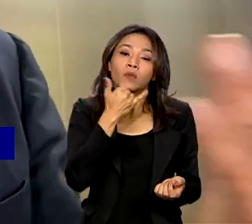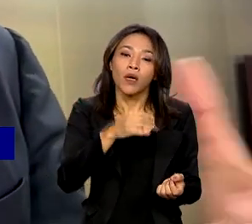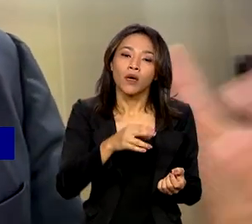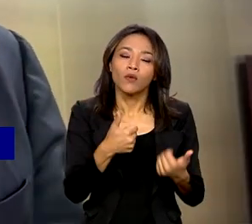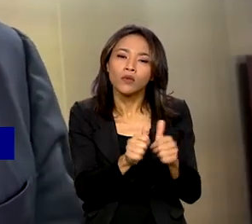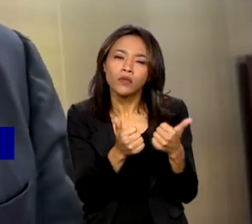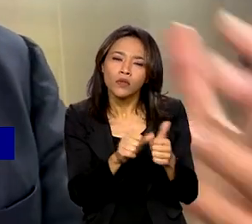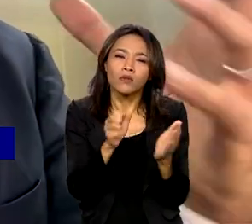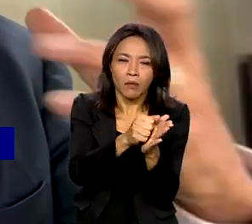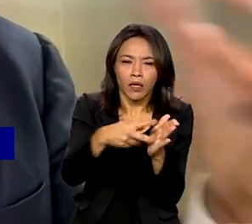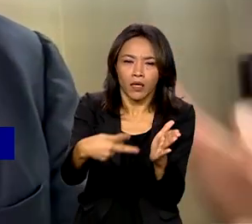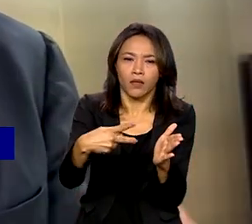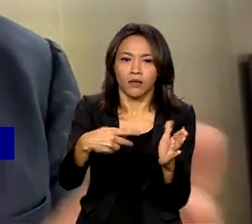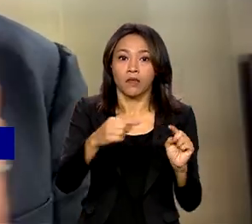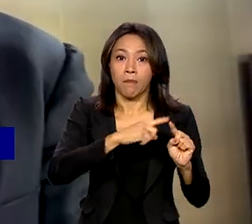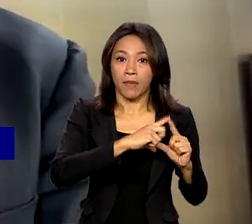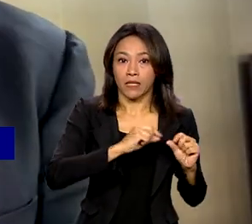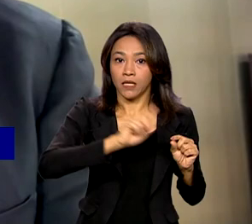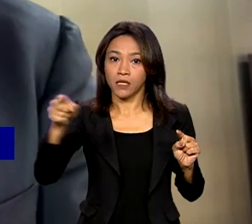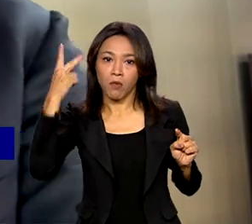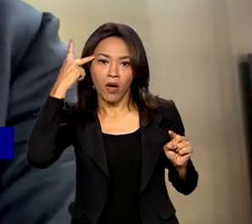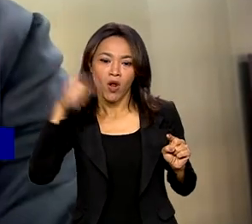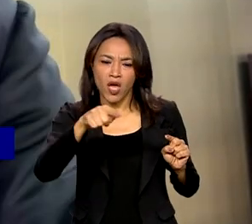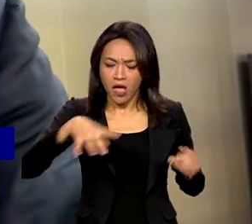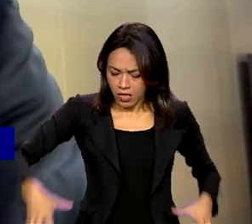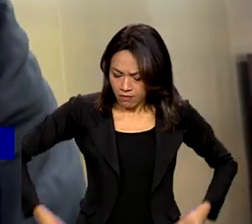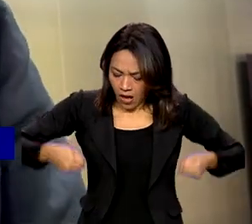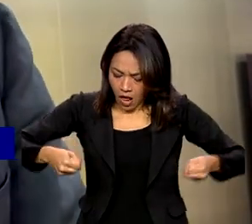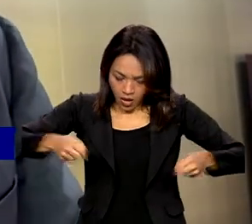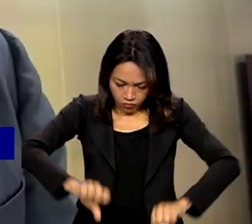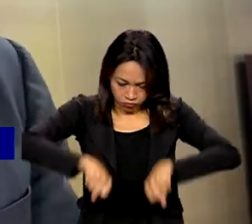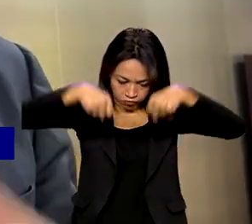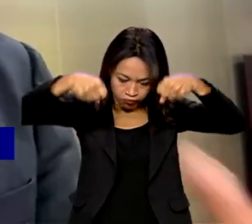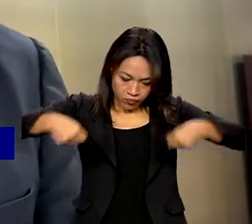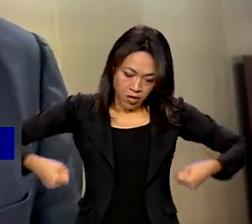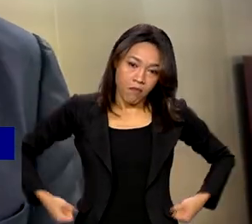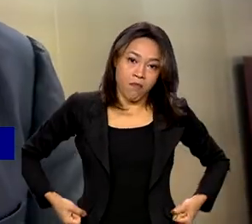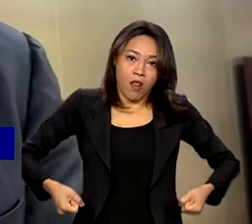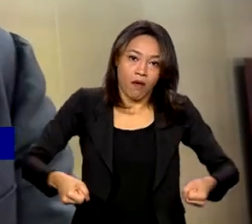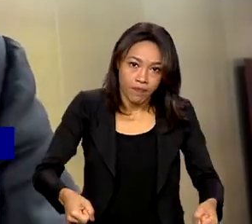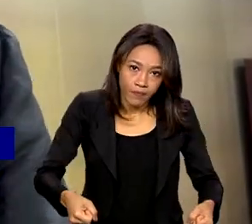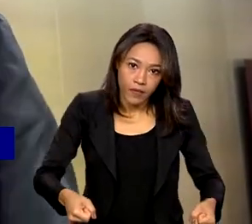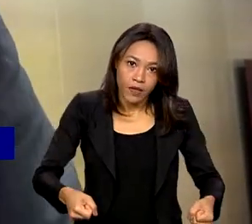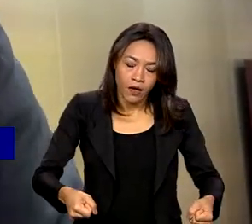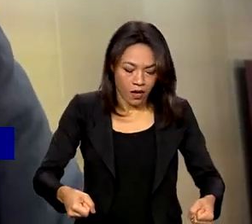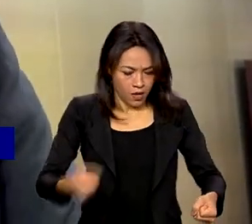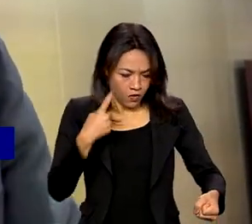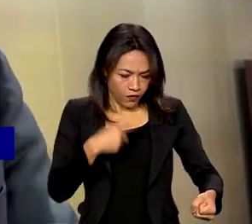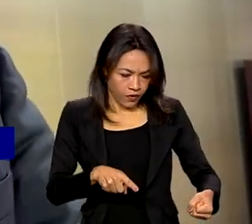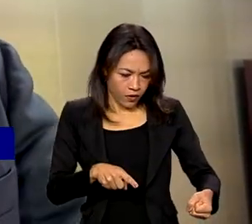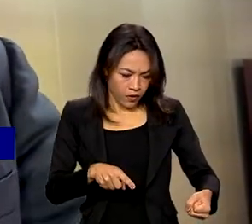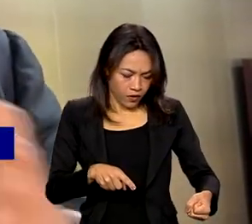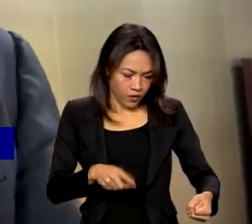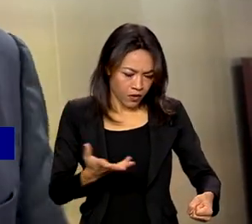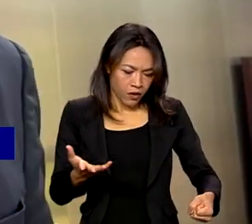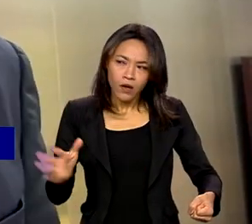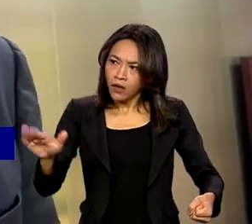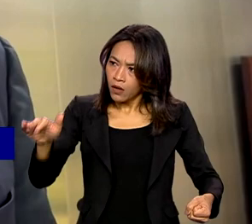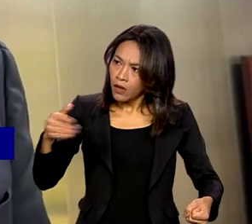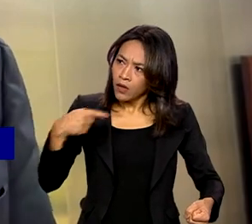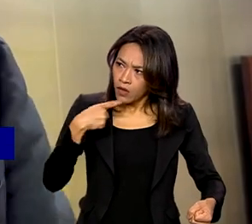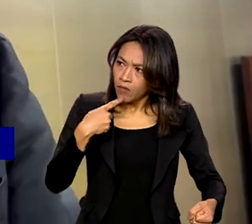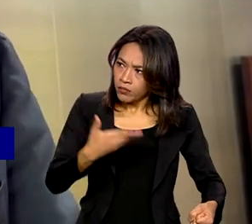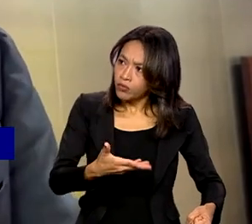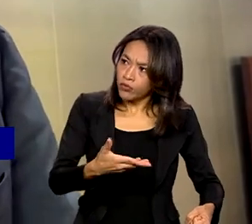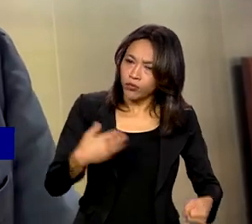Paulo. Eu coloquei todas as minhas coisas na mala e coloquei embaixo do ônibus. E aí quando eu percebi, já estava lá embaixo, eu solicitei a primeira